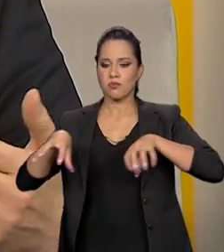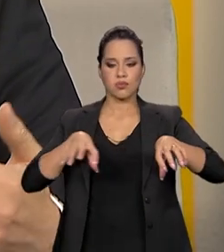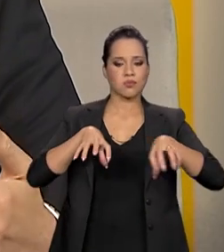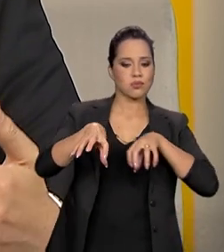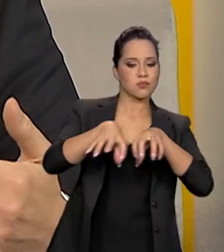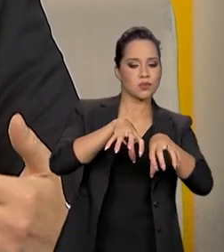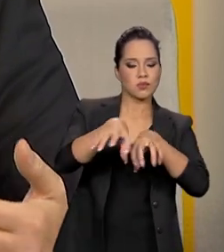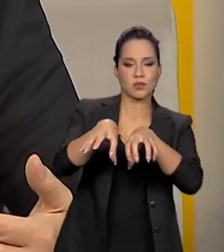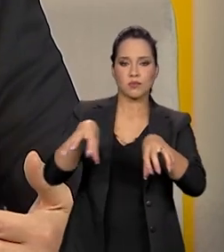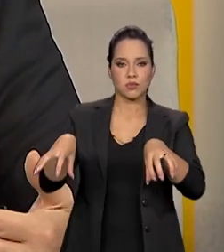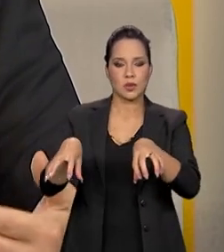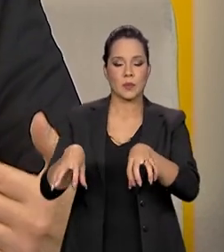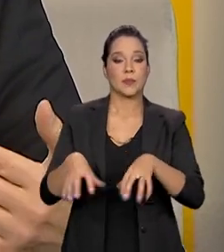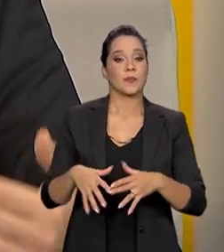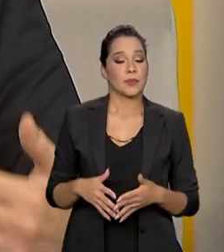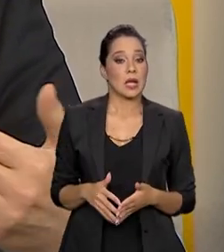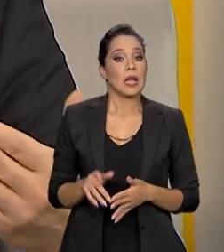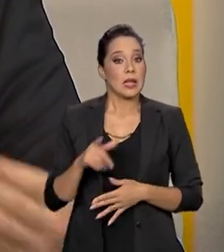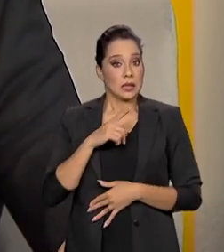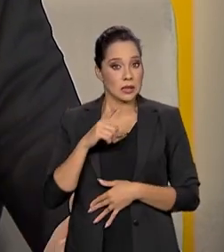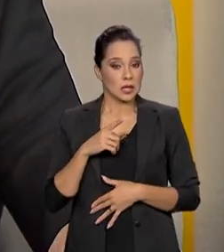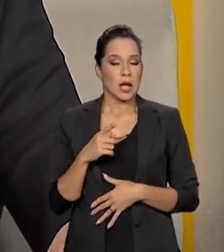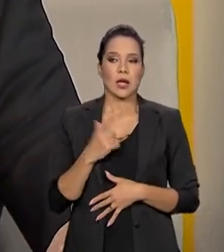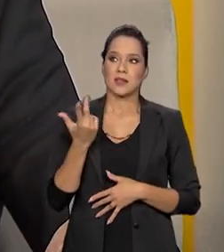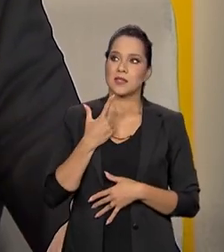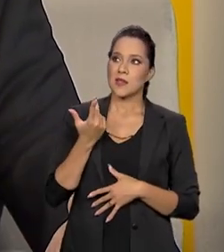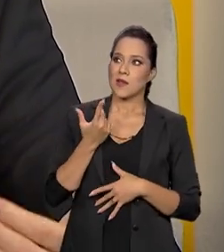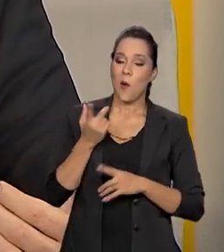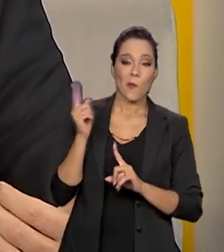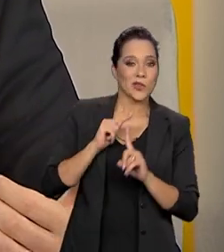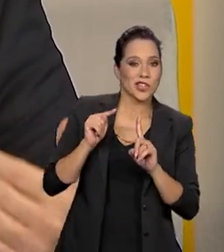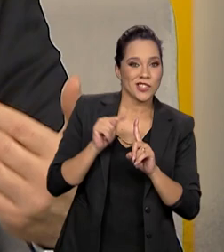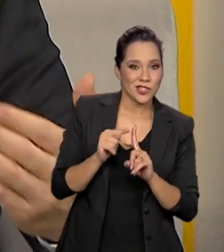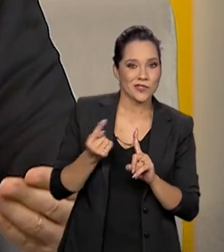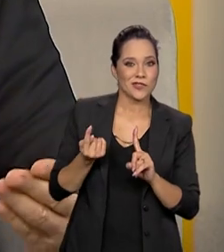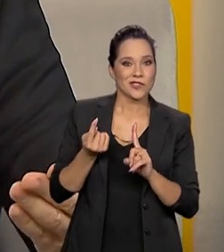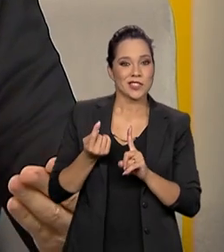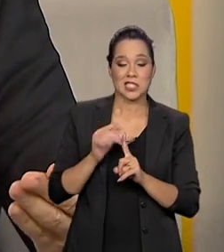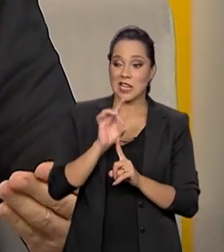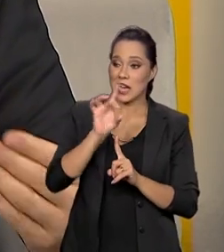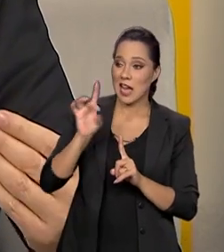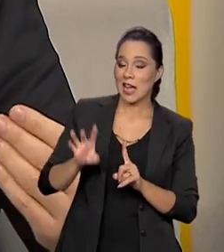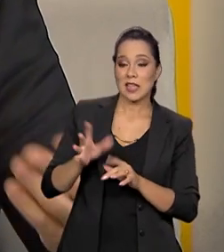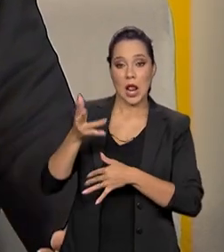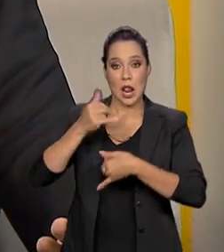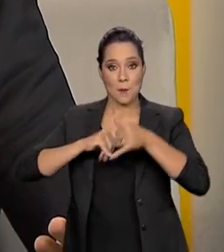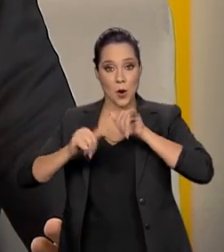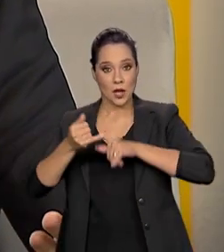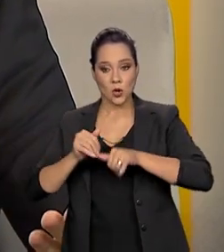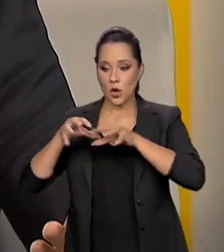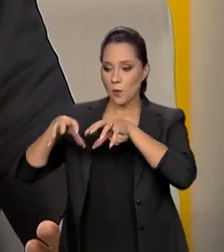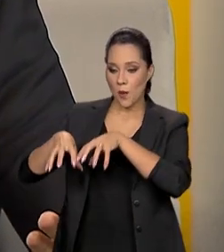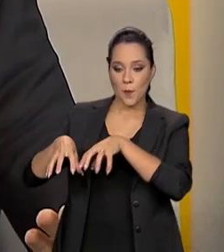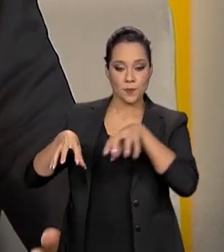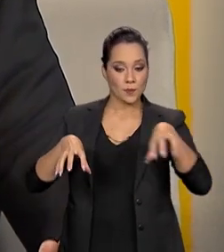amazônico de laboratórios satélites, traz essa perspectiva de levar, cada um desses laboratórios pode albergar cerca de 16